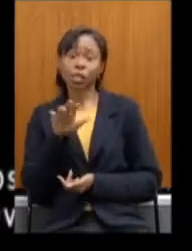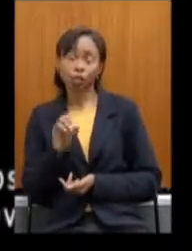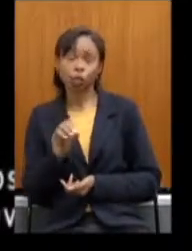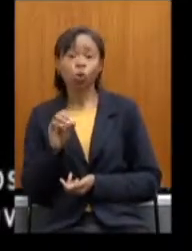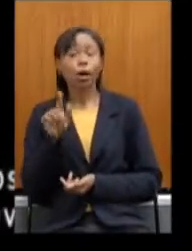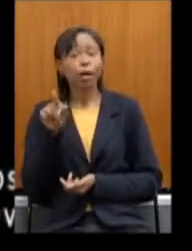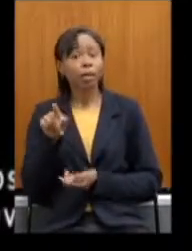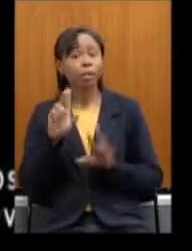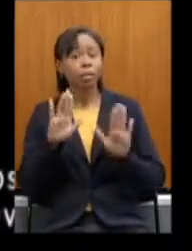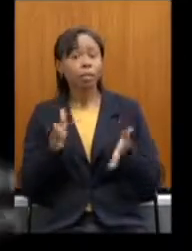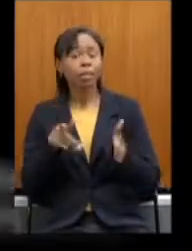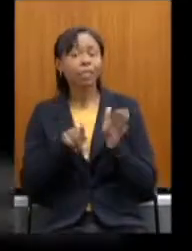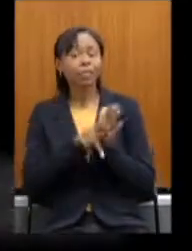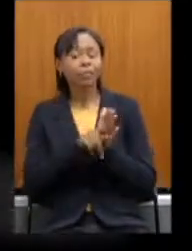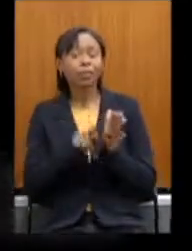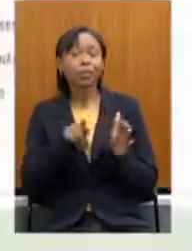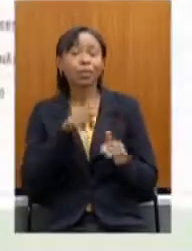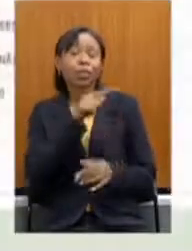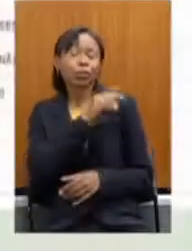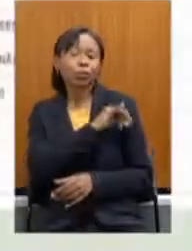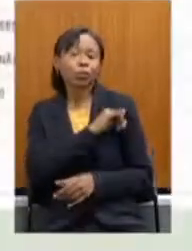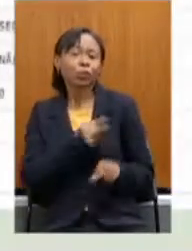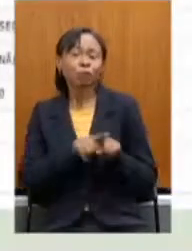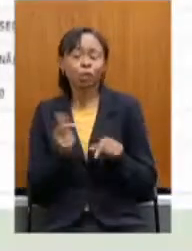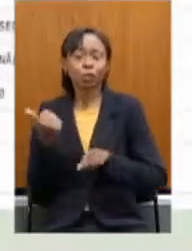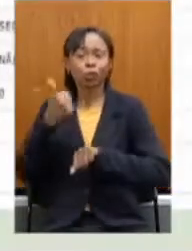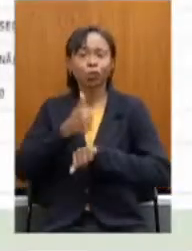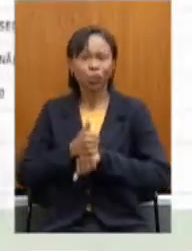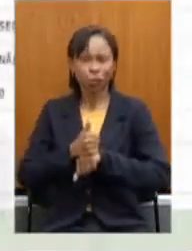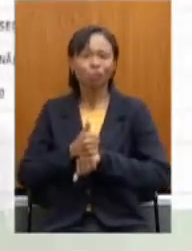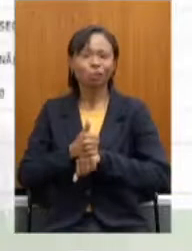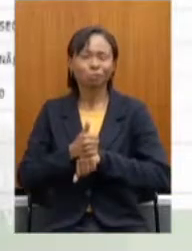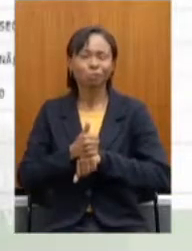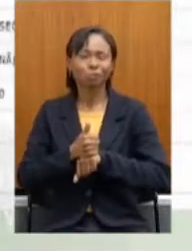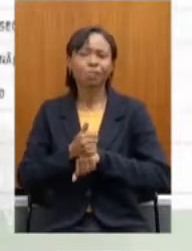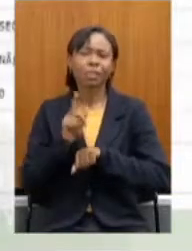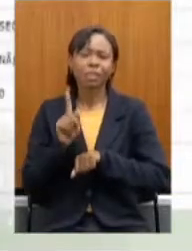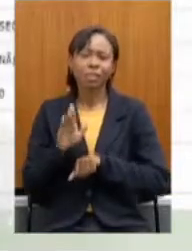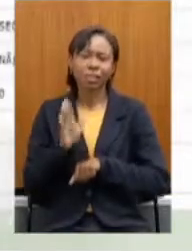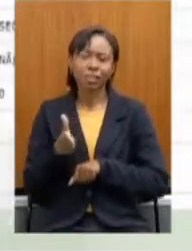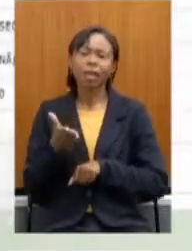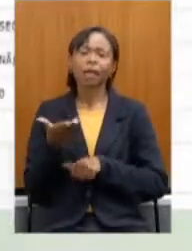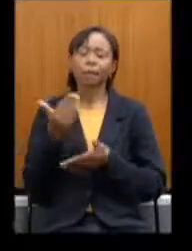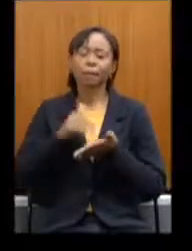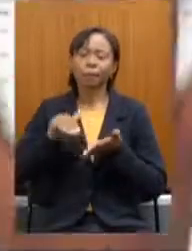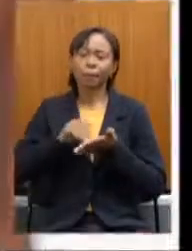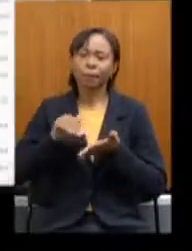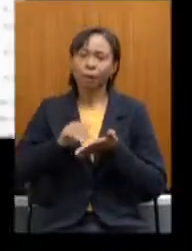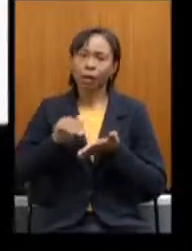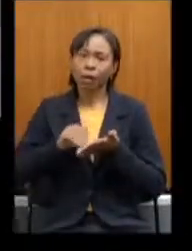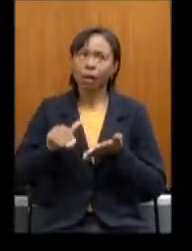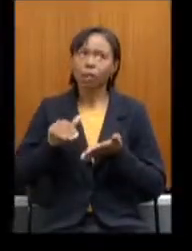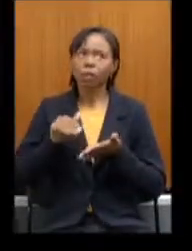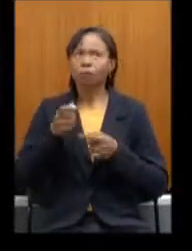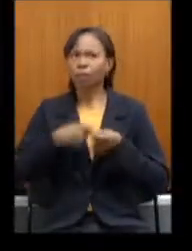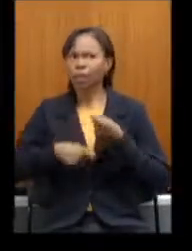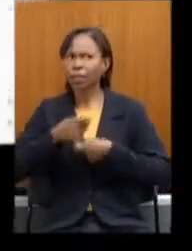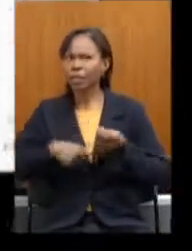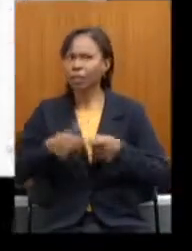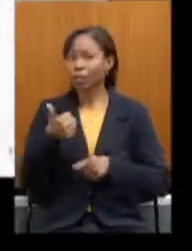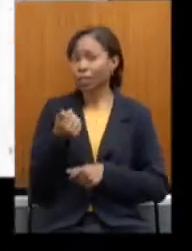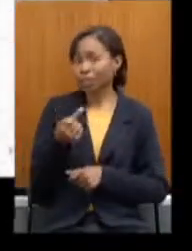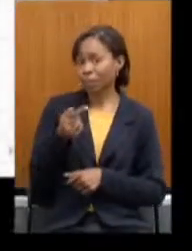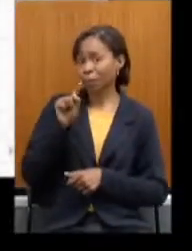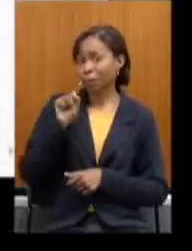presidência Da Rio Previdência Ele já está Com um cargo Comissionado Na secretaria De fazenda De 17 mil reais Mensais